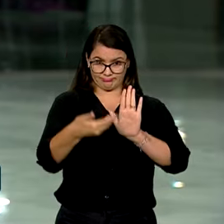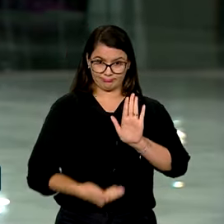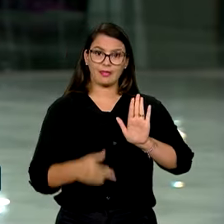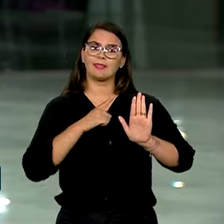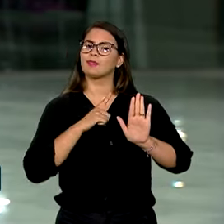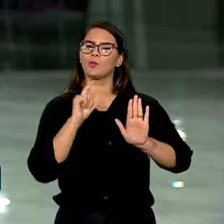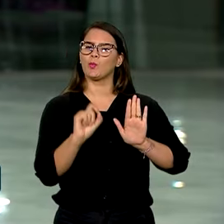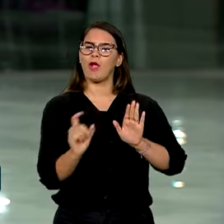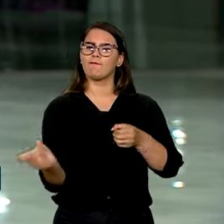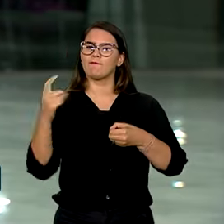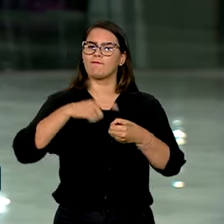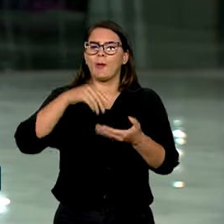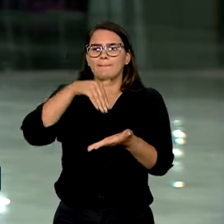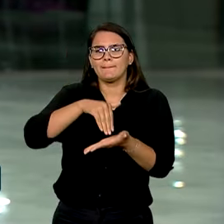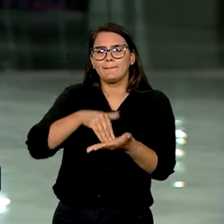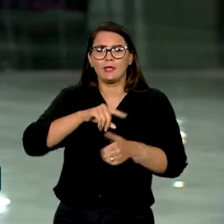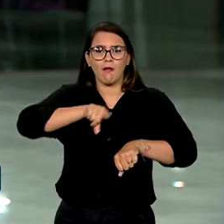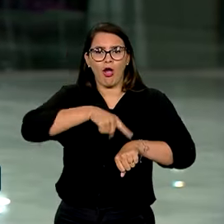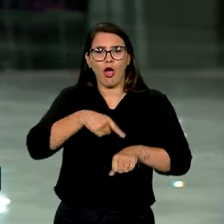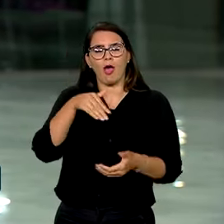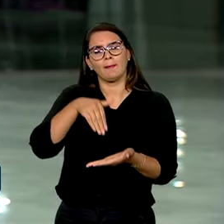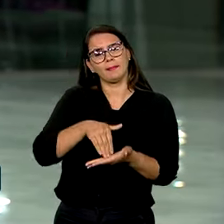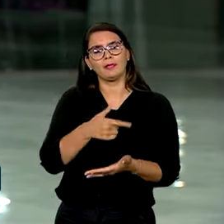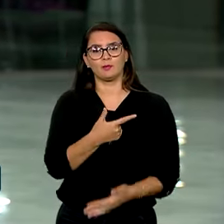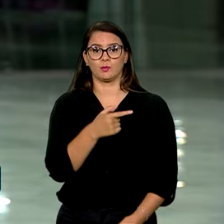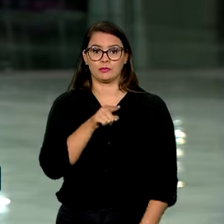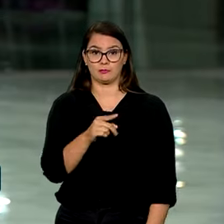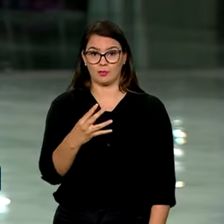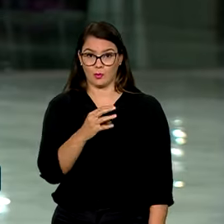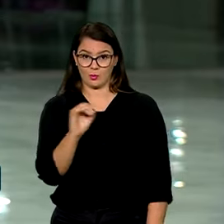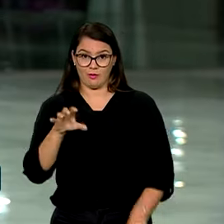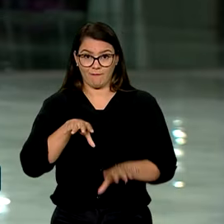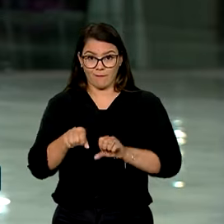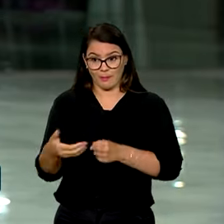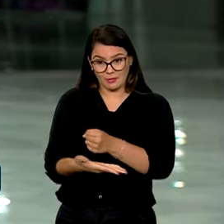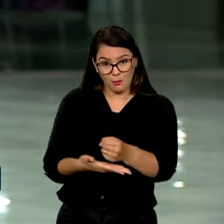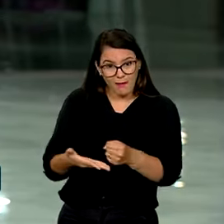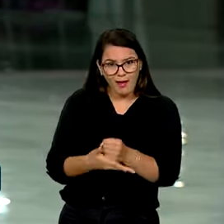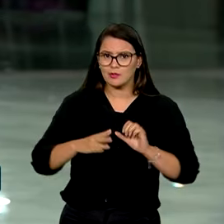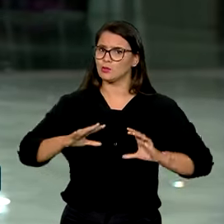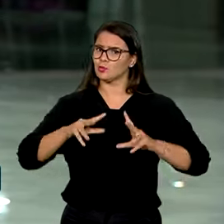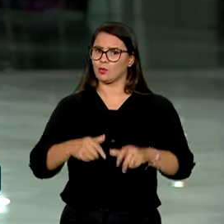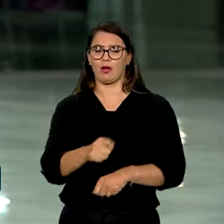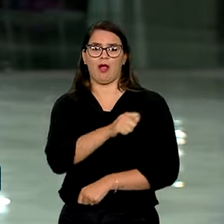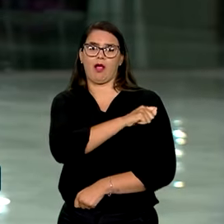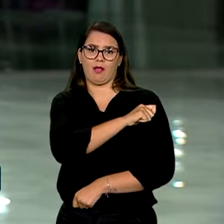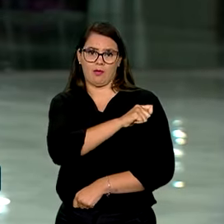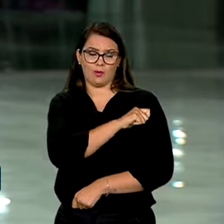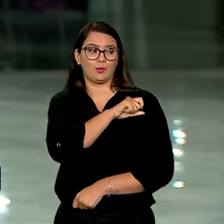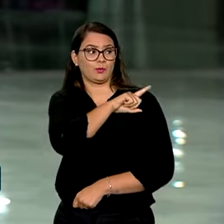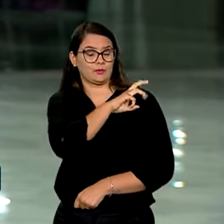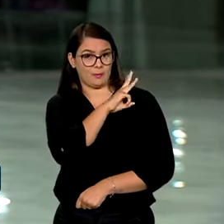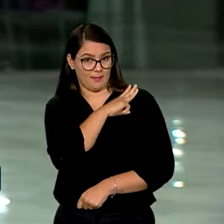por exemplo, a retomada no mínimo de 2.400 horas de formação geral básica para todos os estudantes